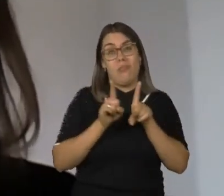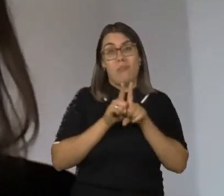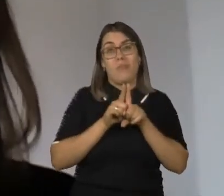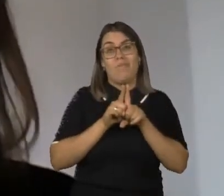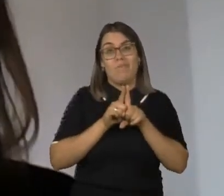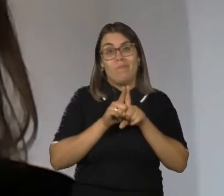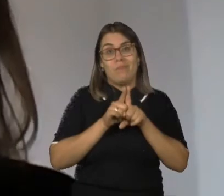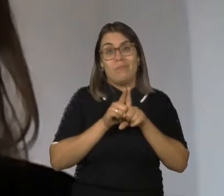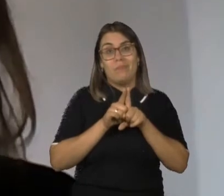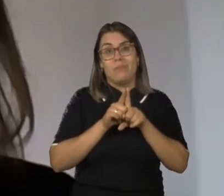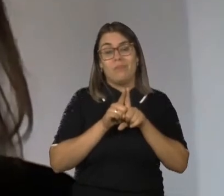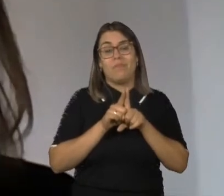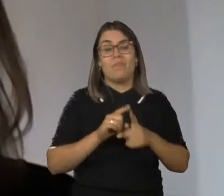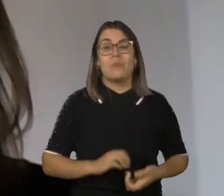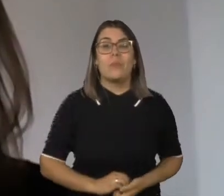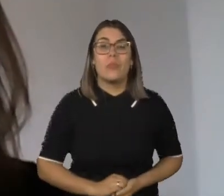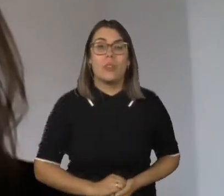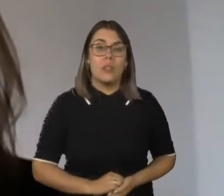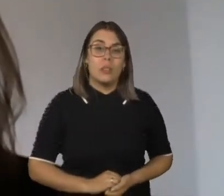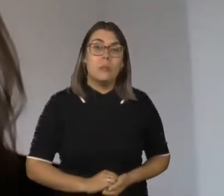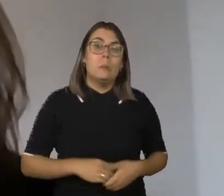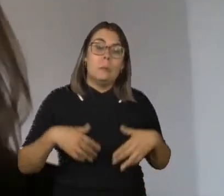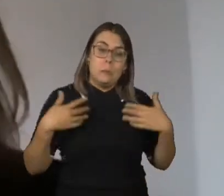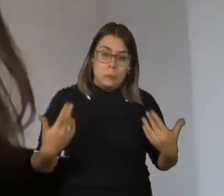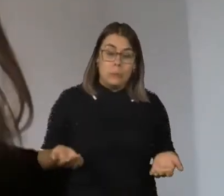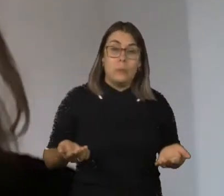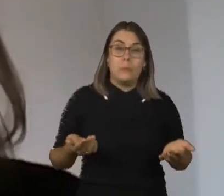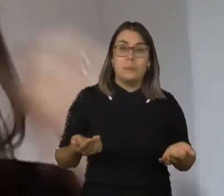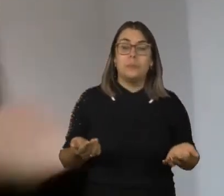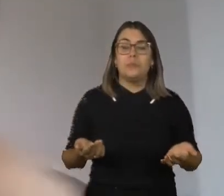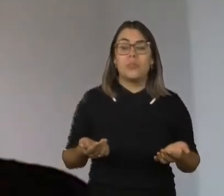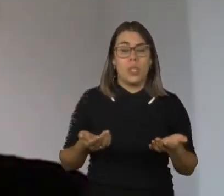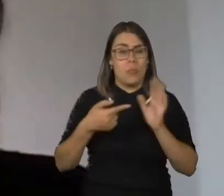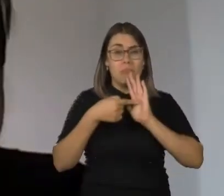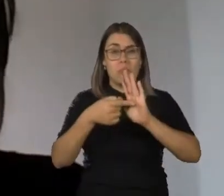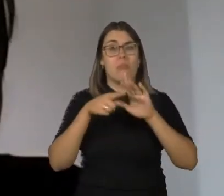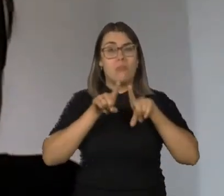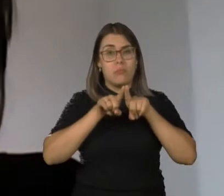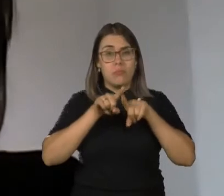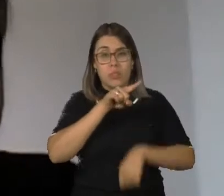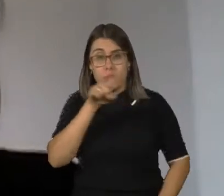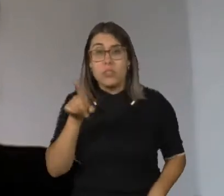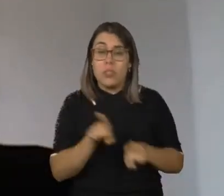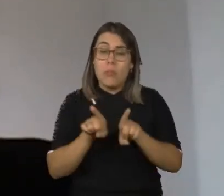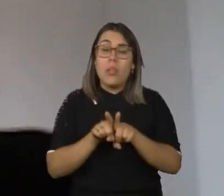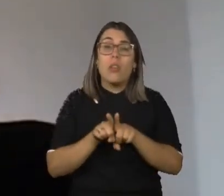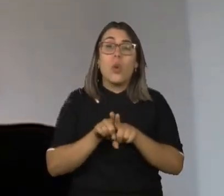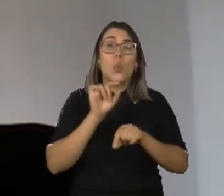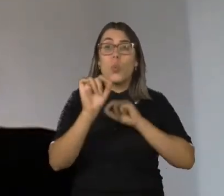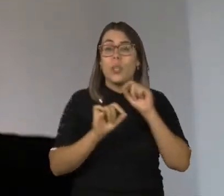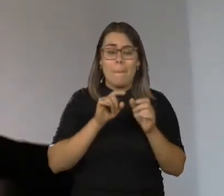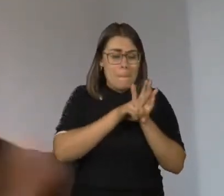vezes a mesma coisa. E gostaria também de deixar claro que a pesquisa, ela não é uma